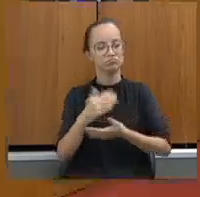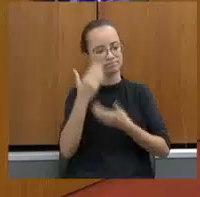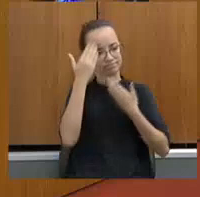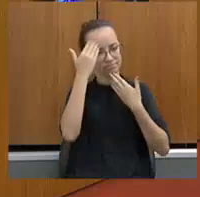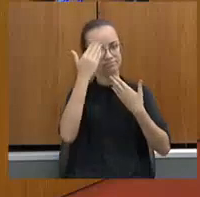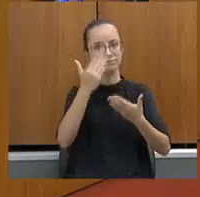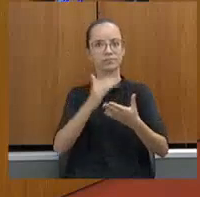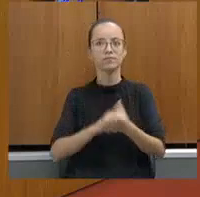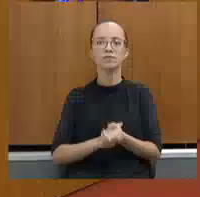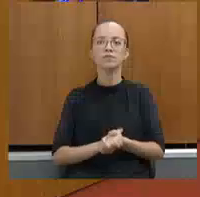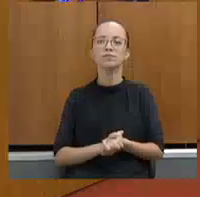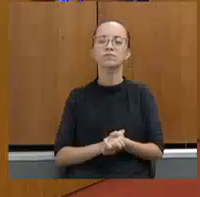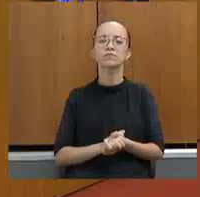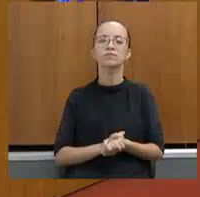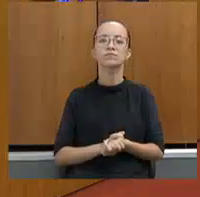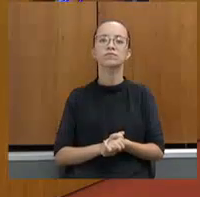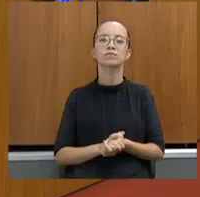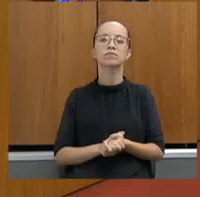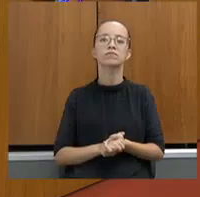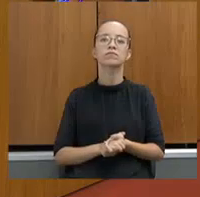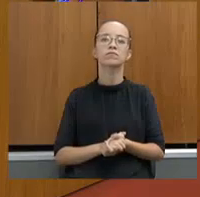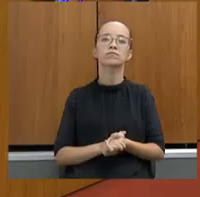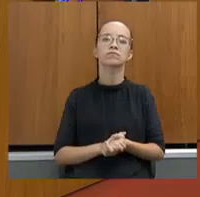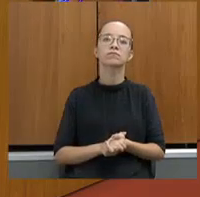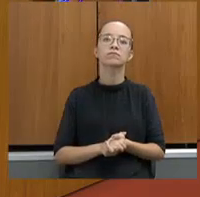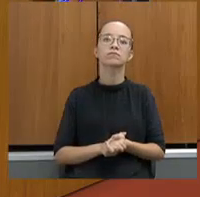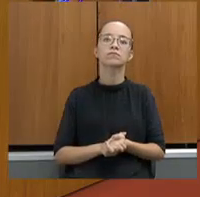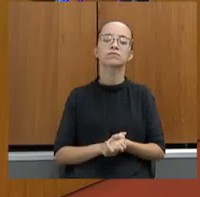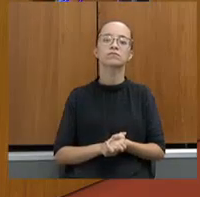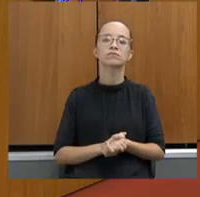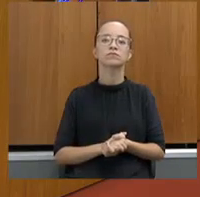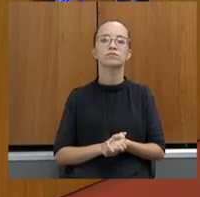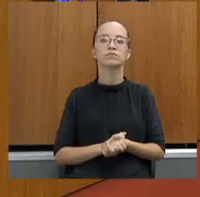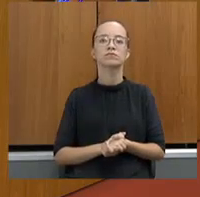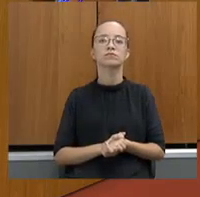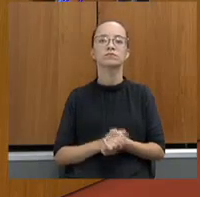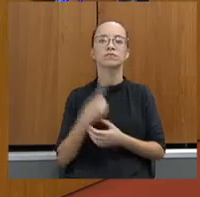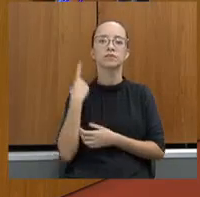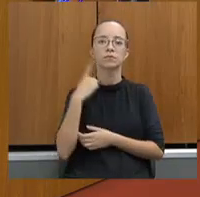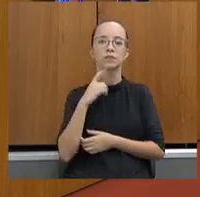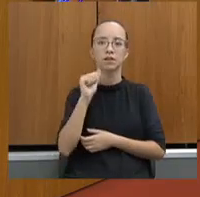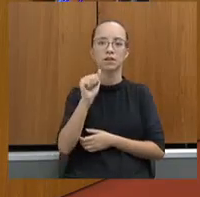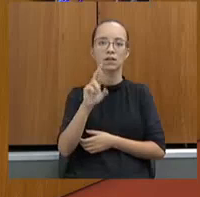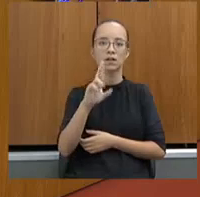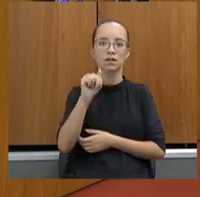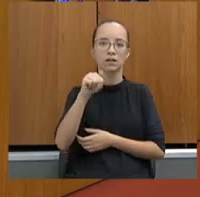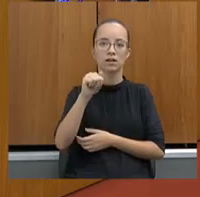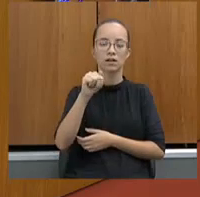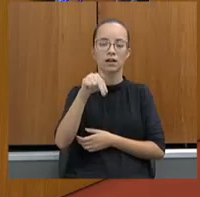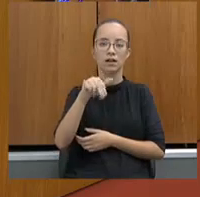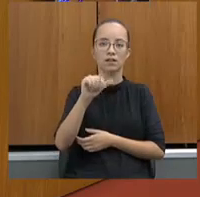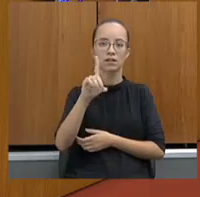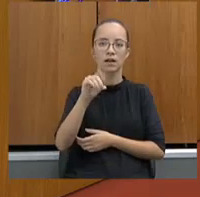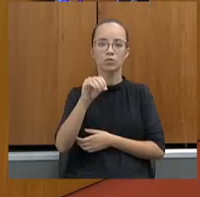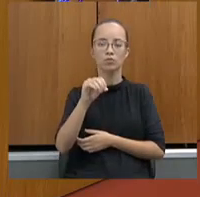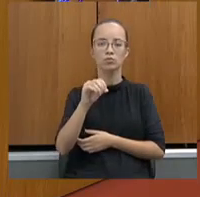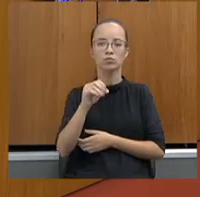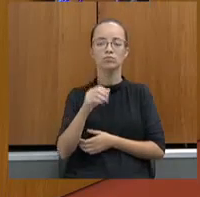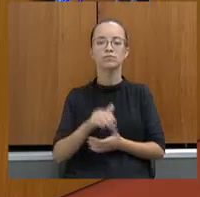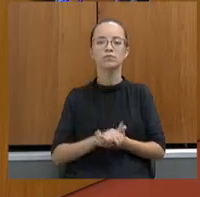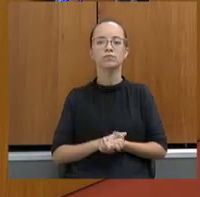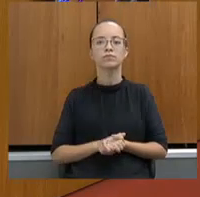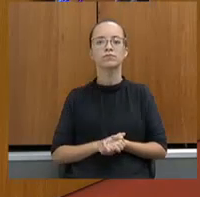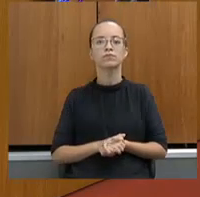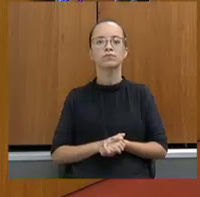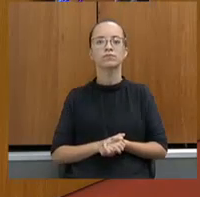Obrigado, deputada. Presidência, indaga o deputado Arnaldo Silva, se deseja, freio da palavra. Ok.